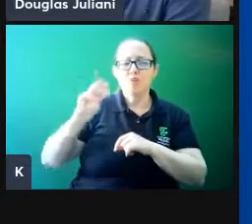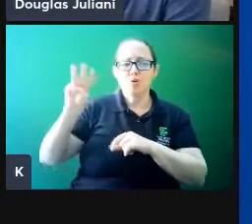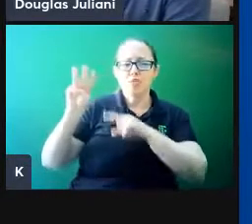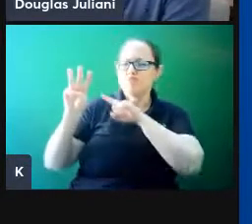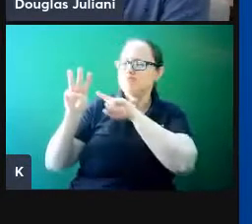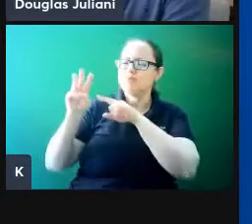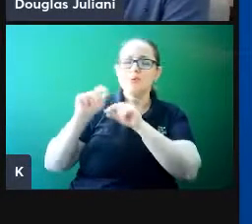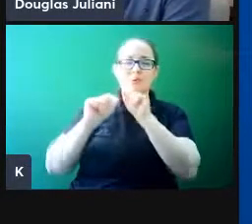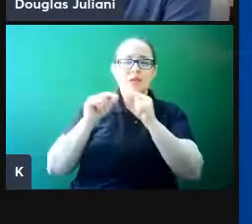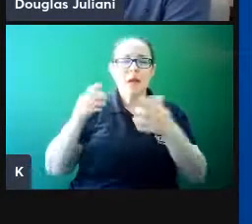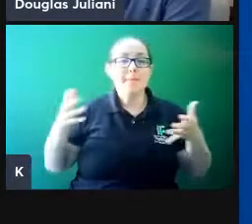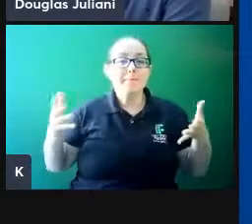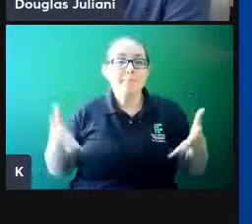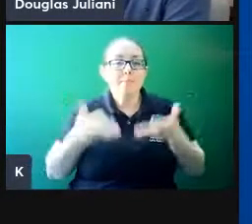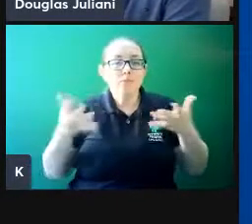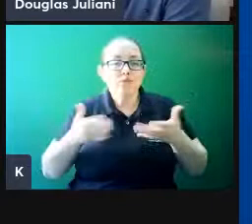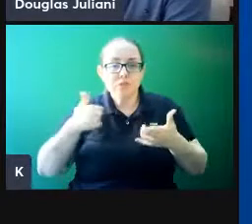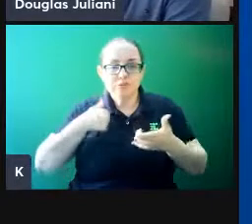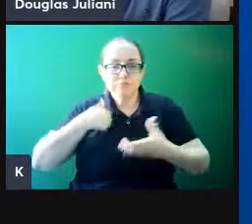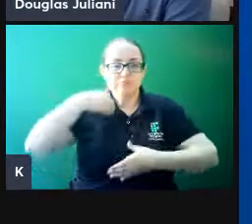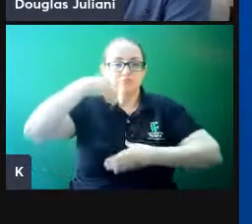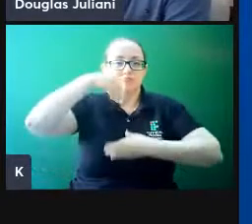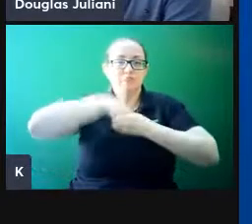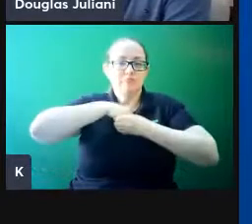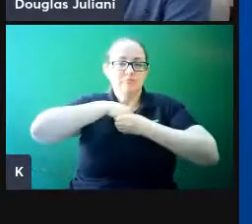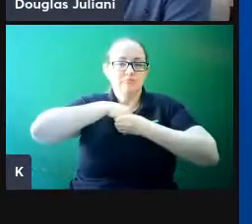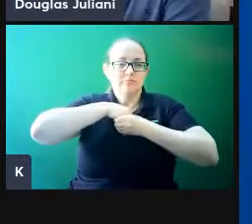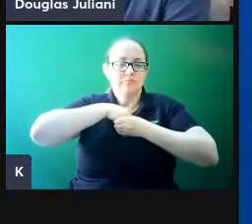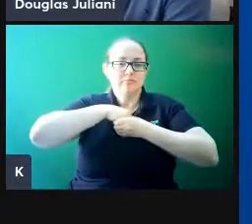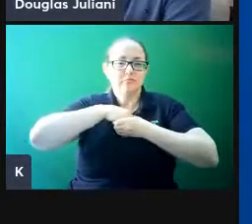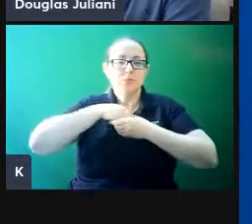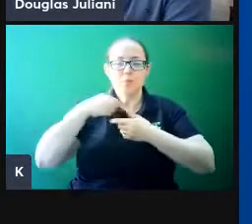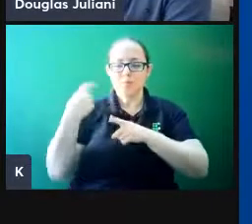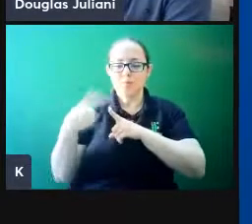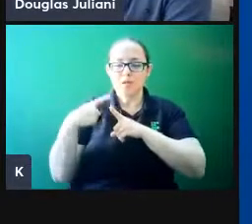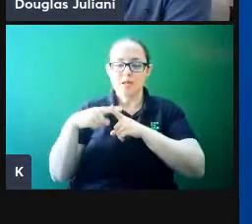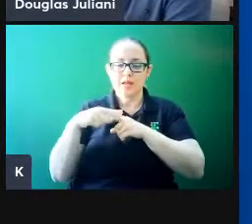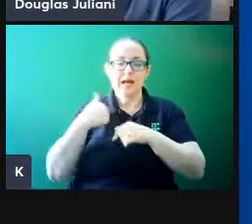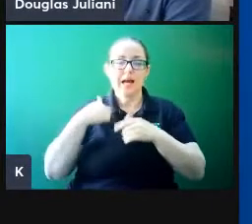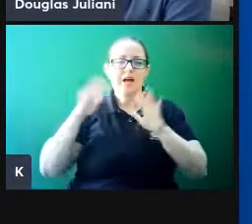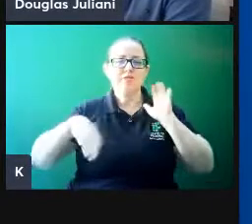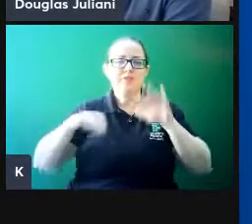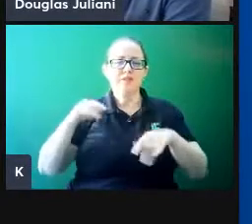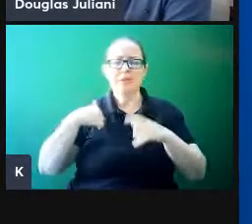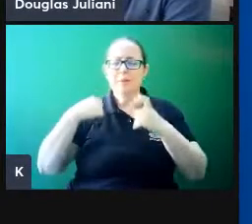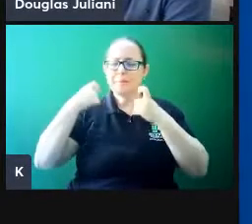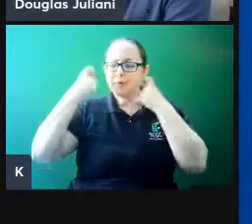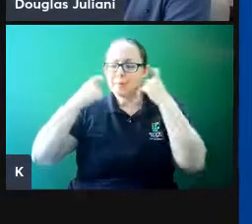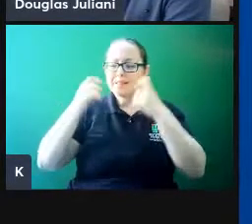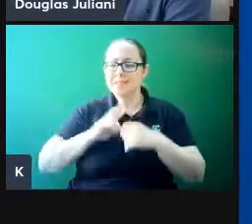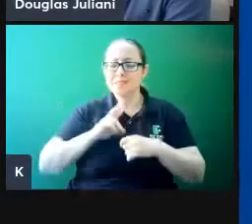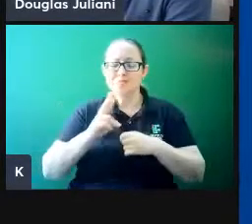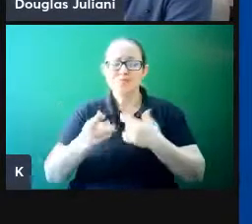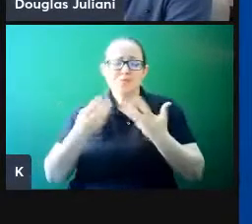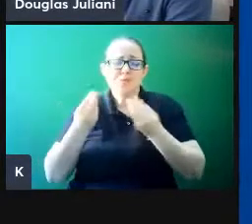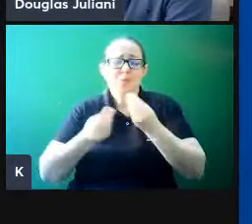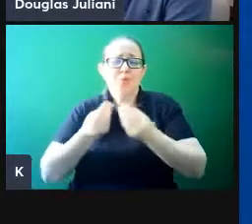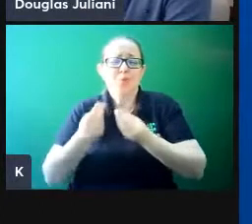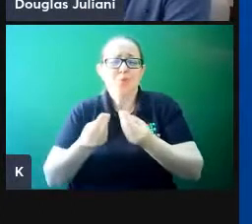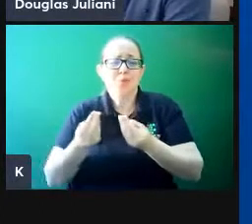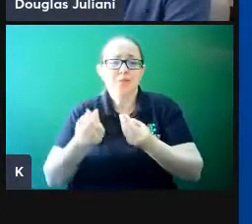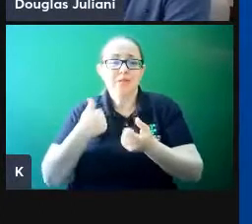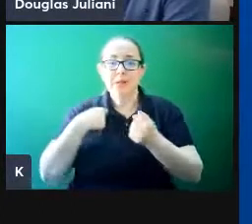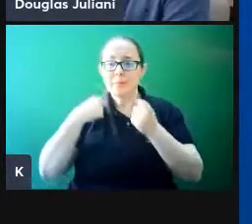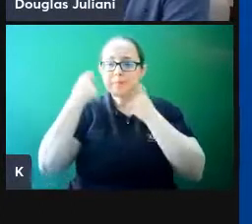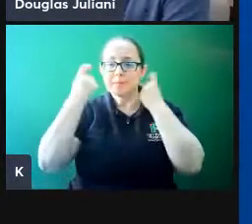motivação intrínseca, ou seja, a gente não necessariamente está despreocupado com o resultado que vai dar. Eu não estou preocupado